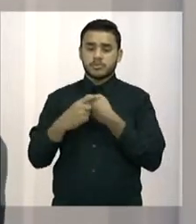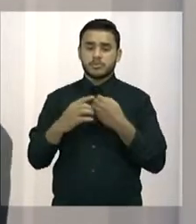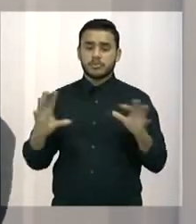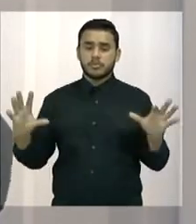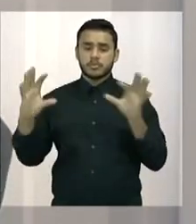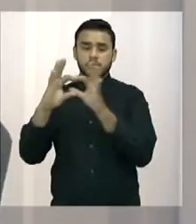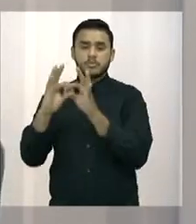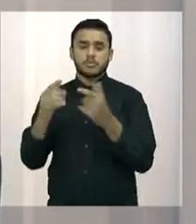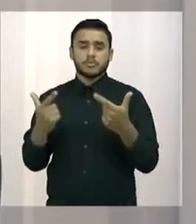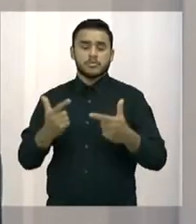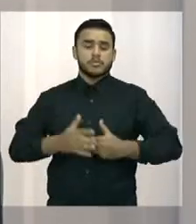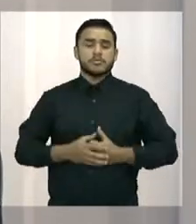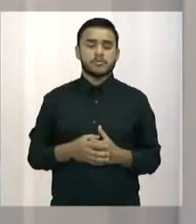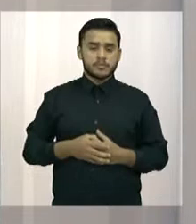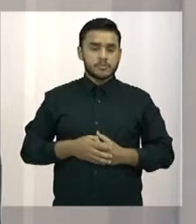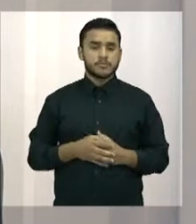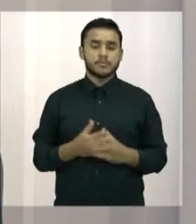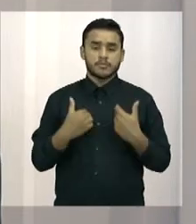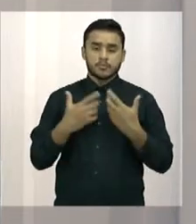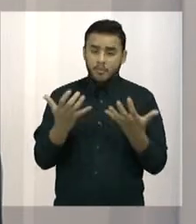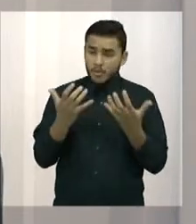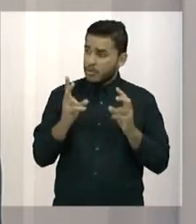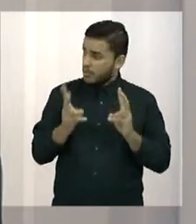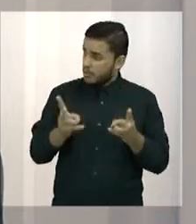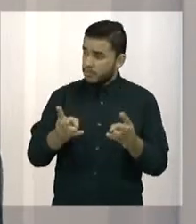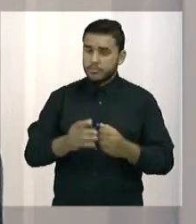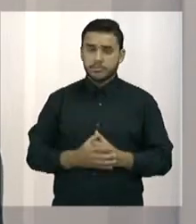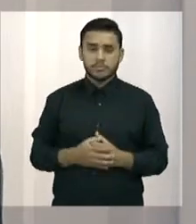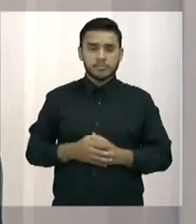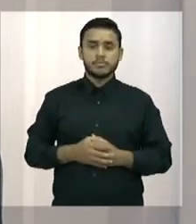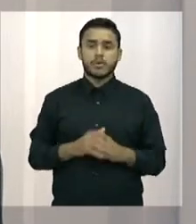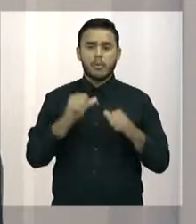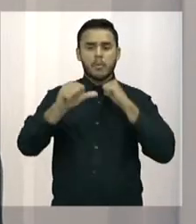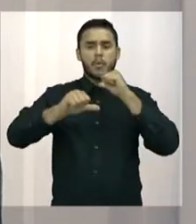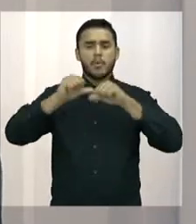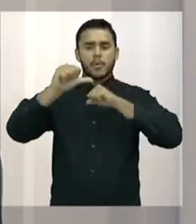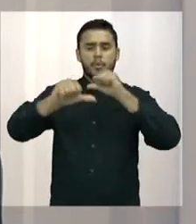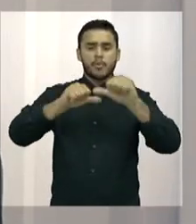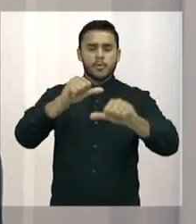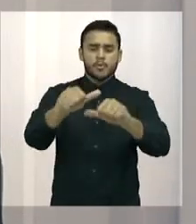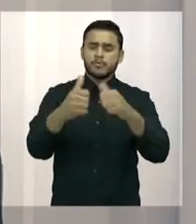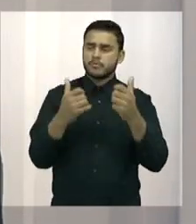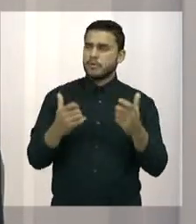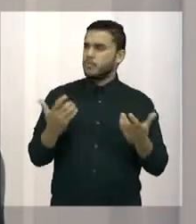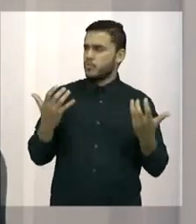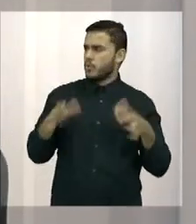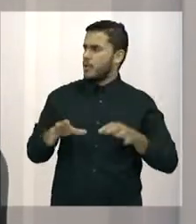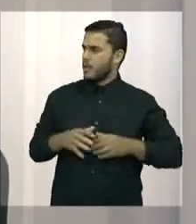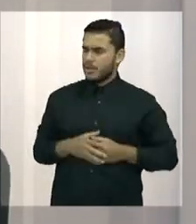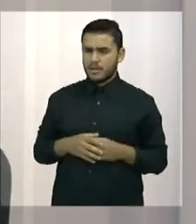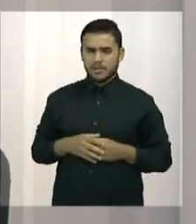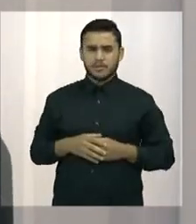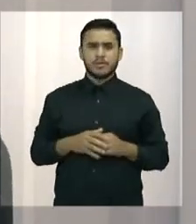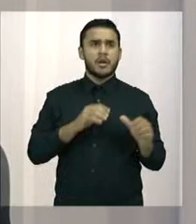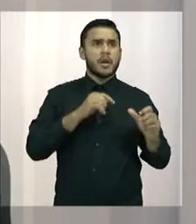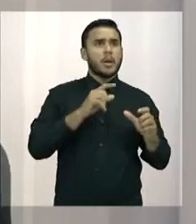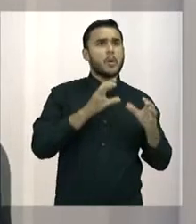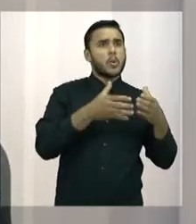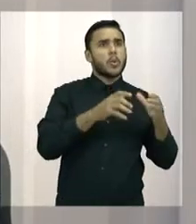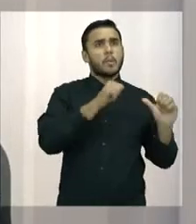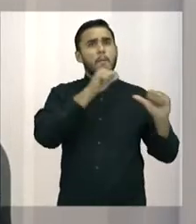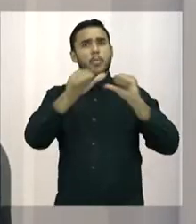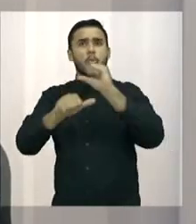coligação. E eu faço questão de permanecer no partido. Eu não gosto de estar trocando de partido, mudando de partido. É tanto que, quando eu me elegi,